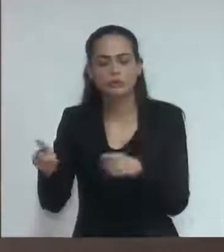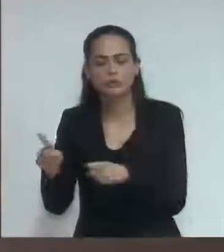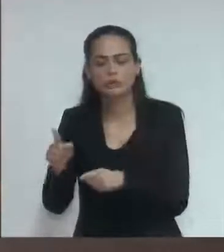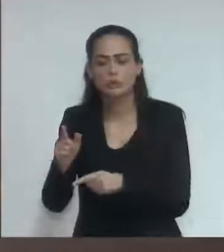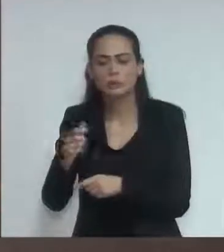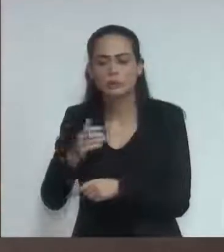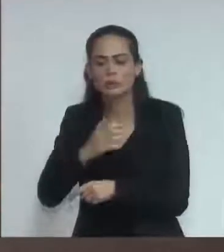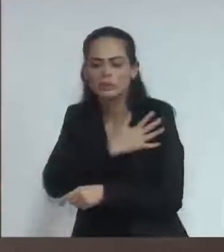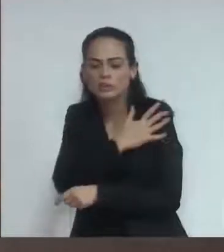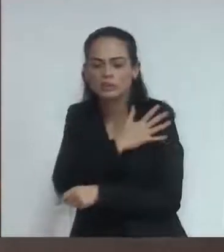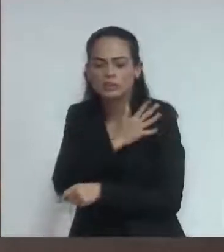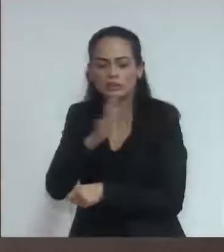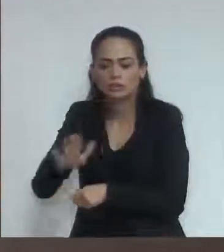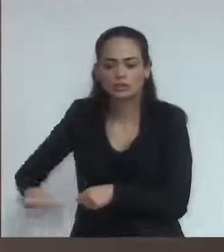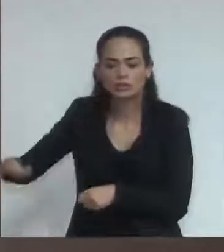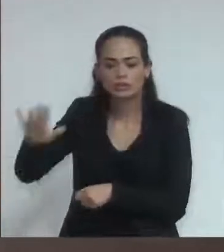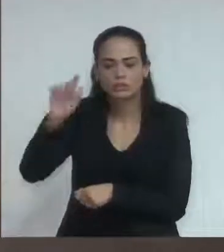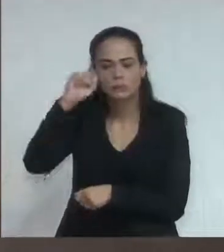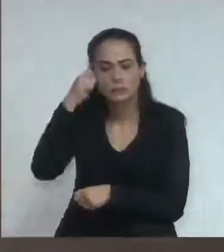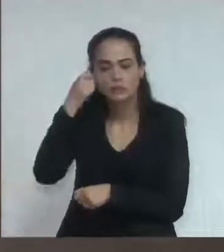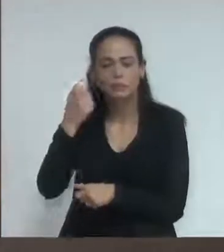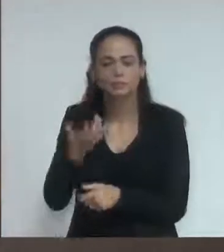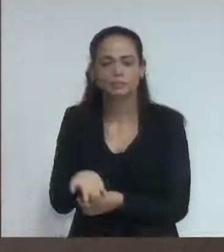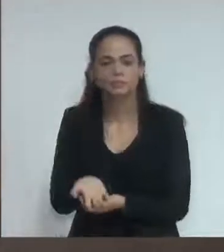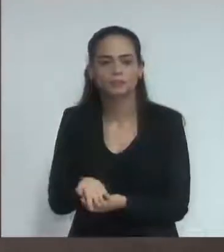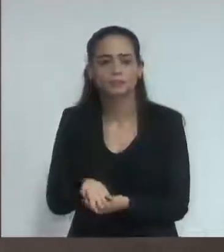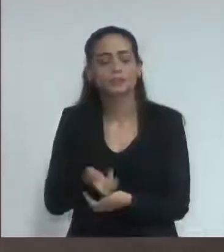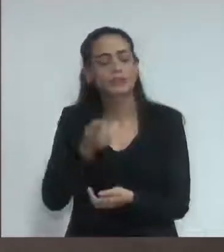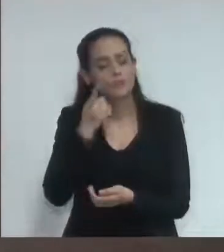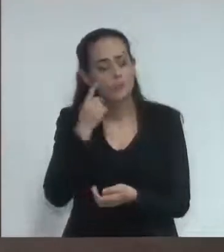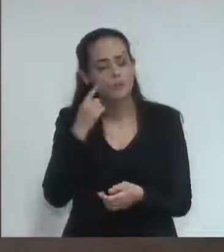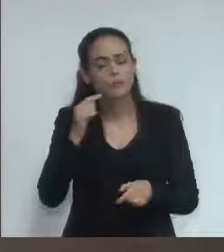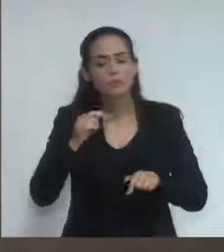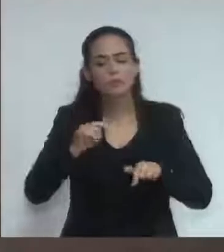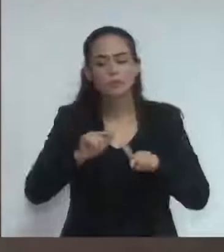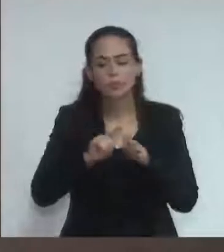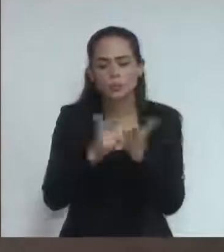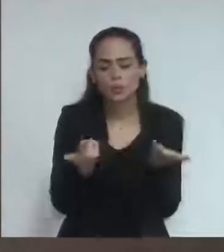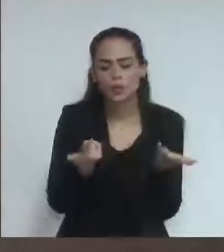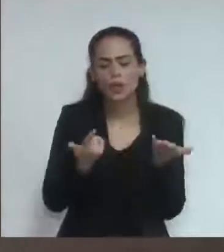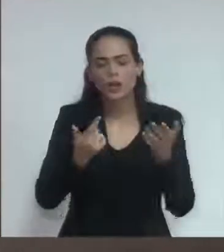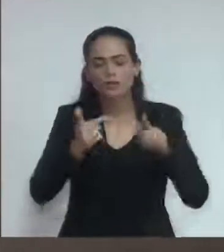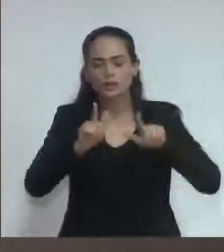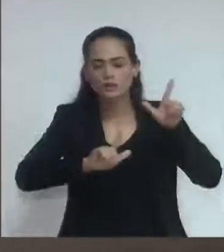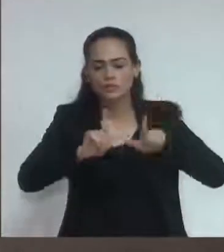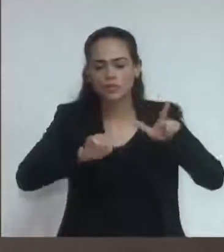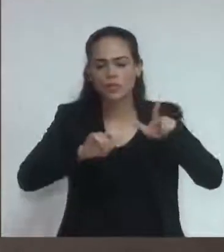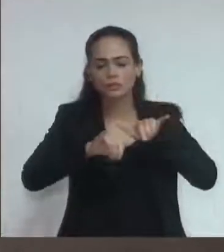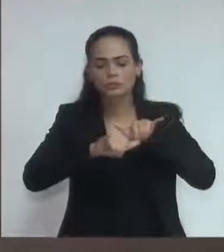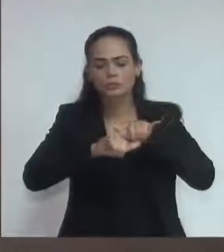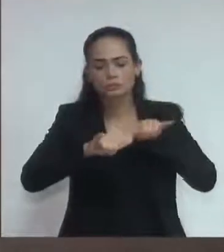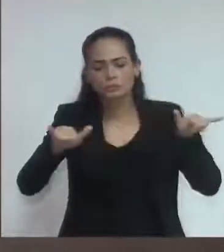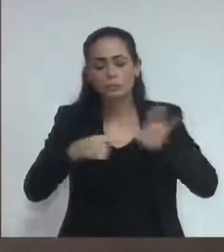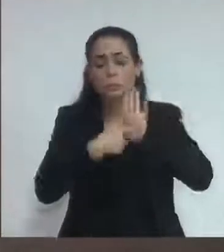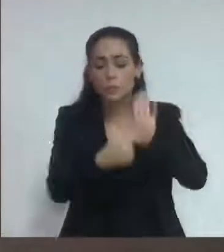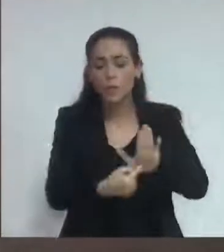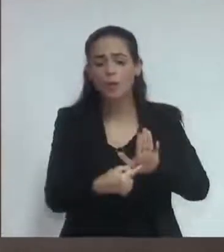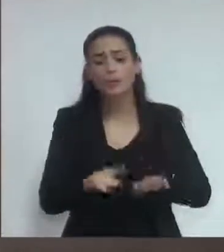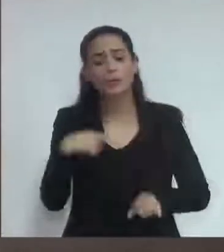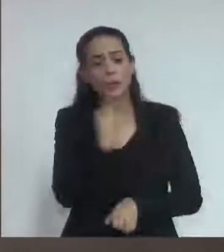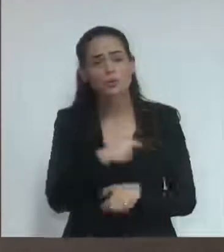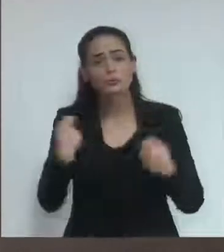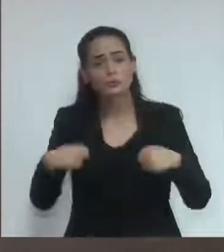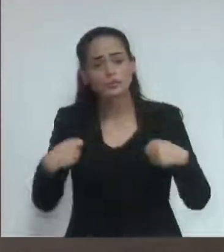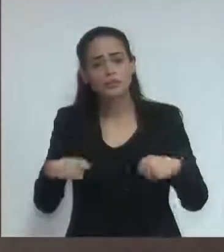nos jornais e todos nós temos que trabalhar em prol de hoje nós podemos